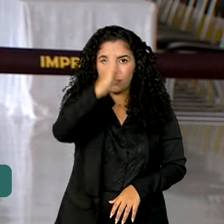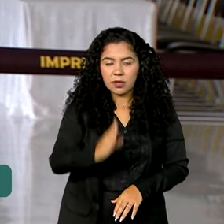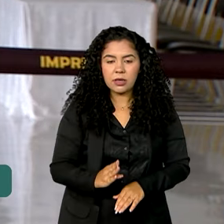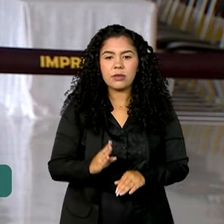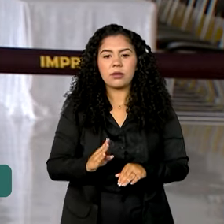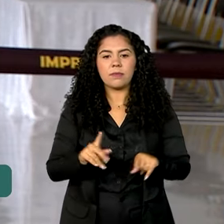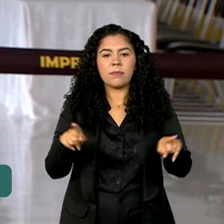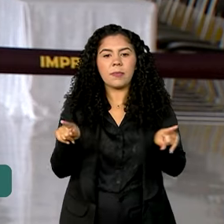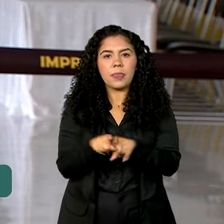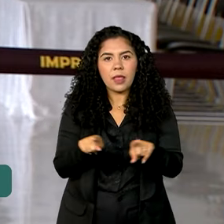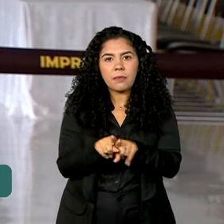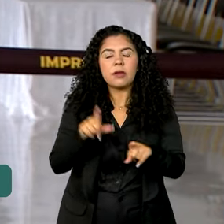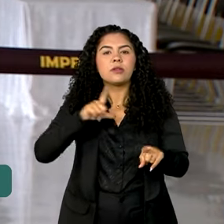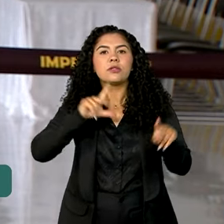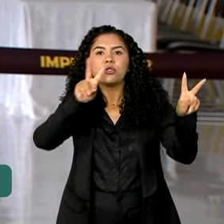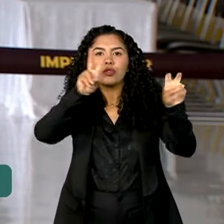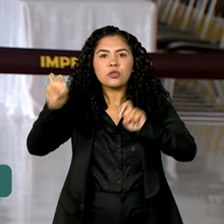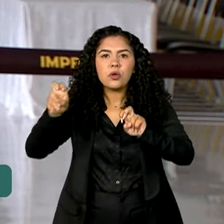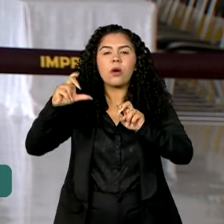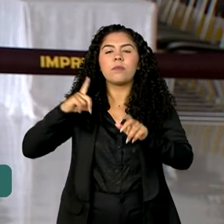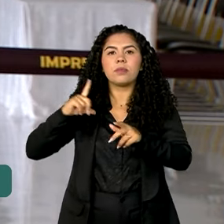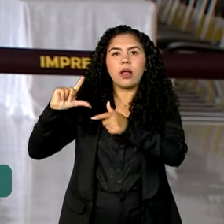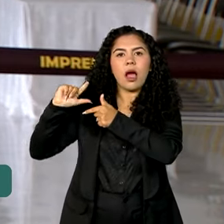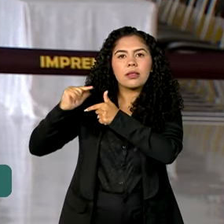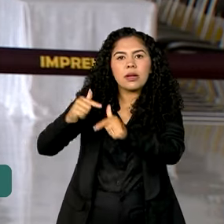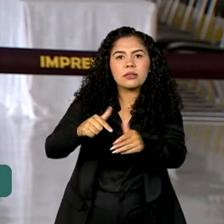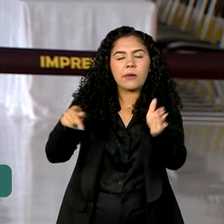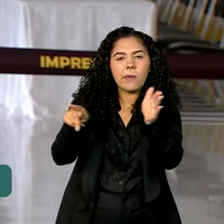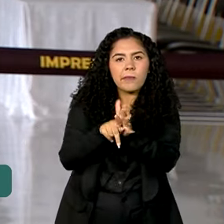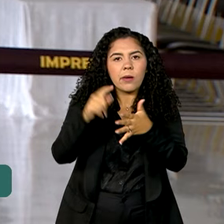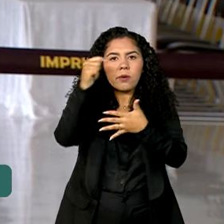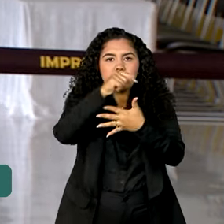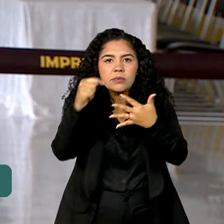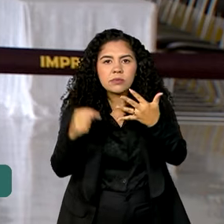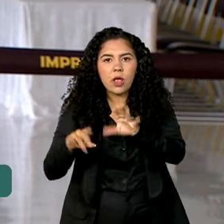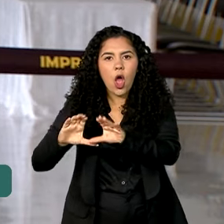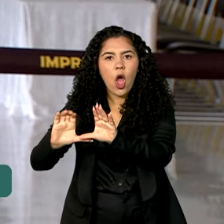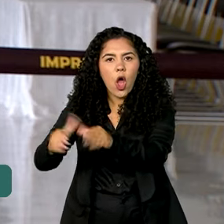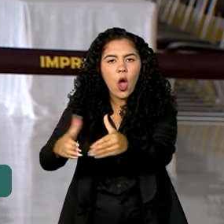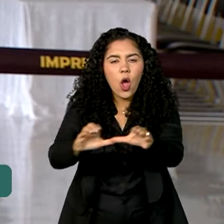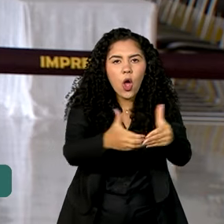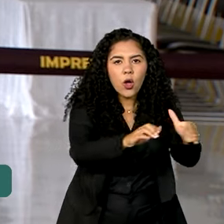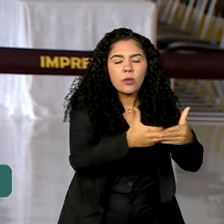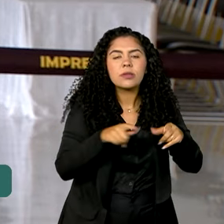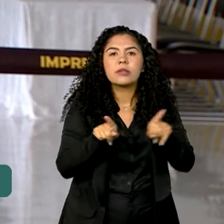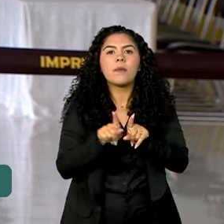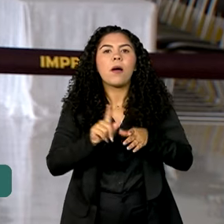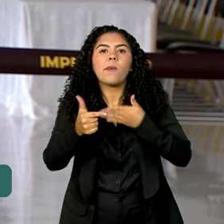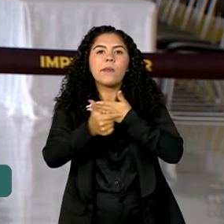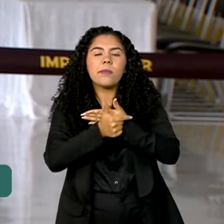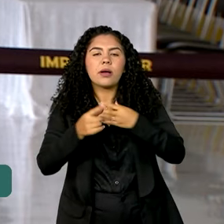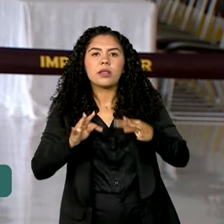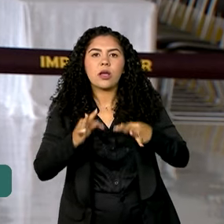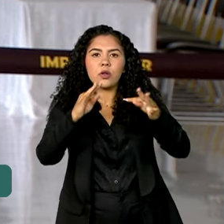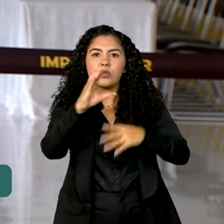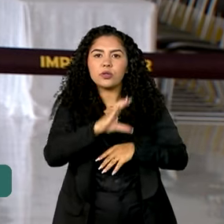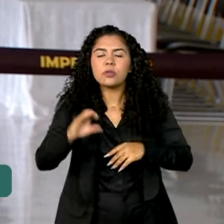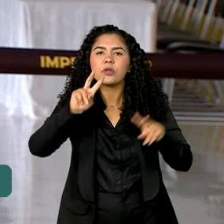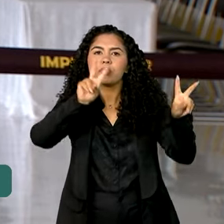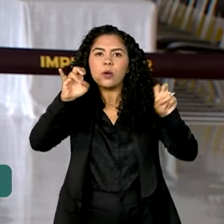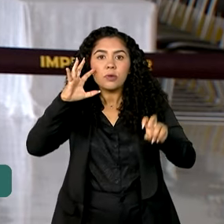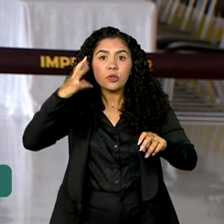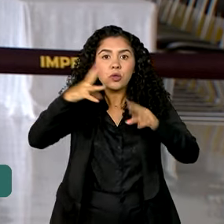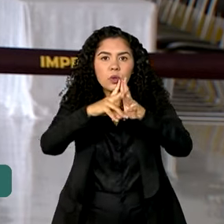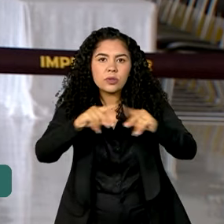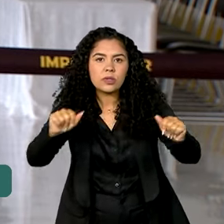das comunidades locais e o papel das tecnologias sociais na solução de desafios